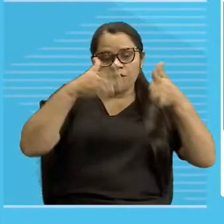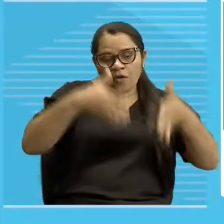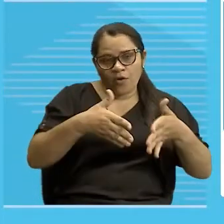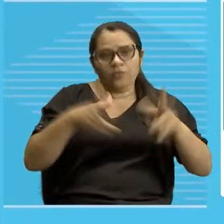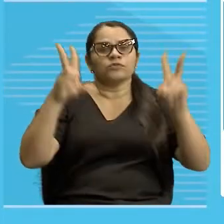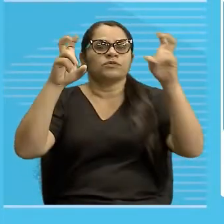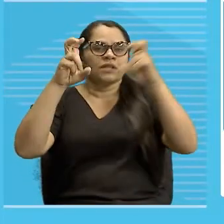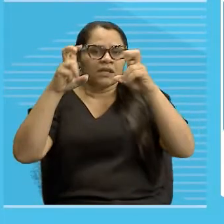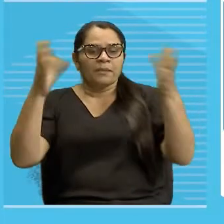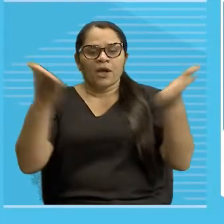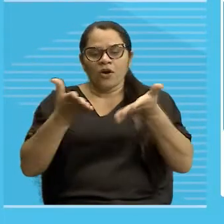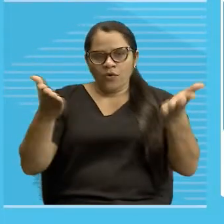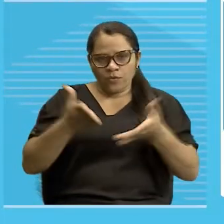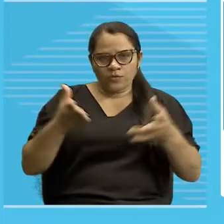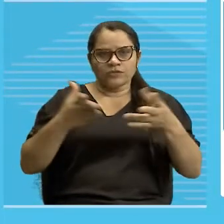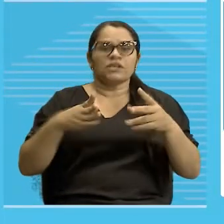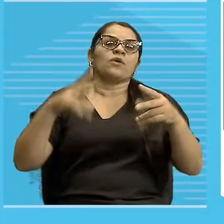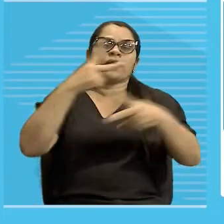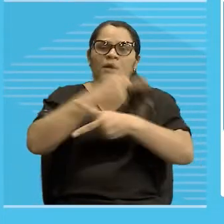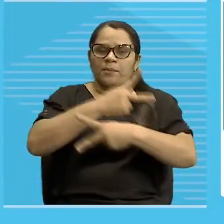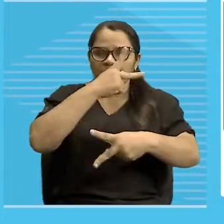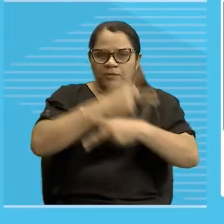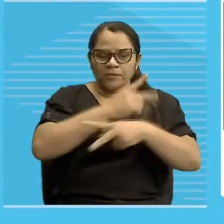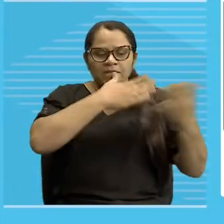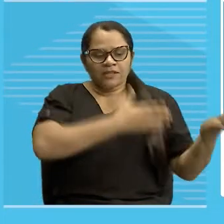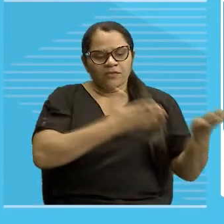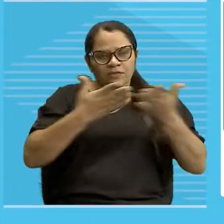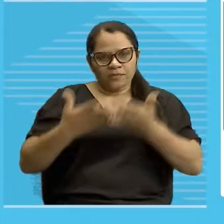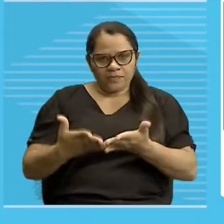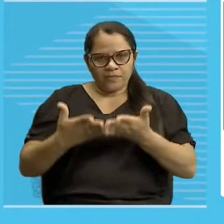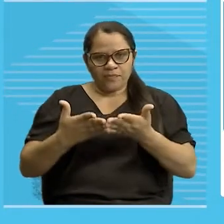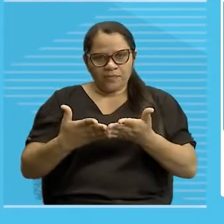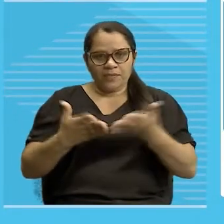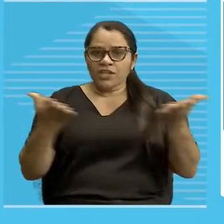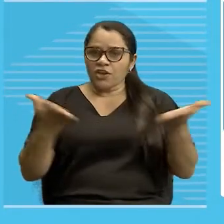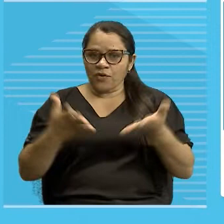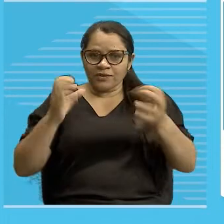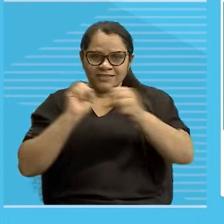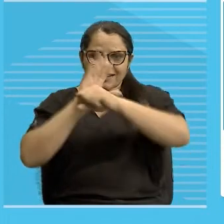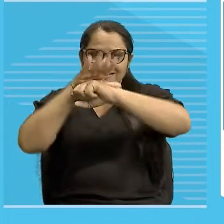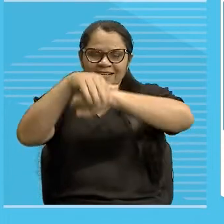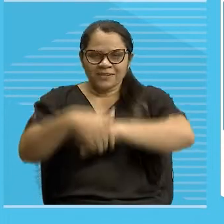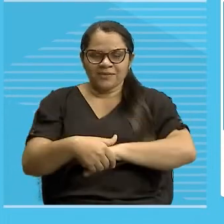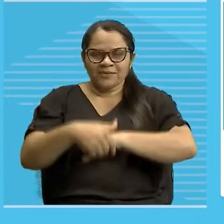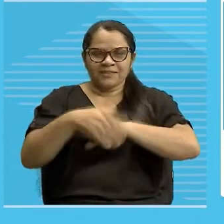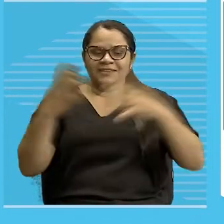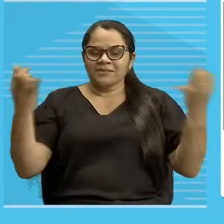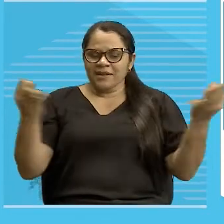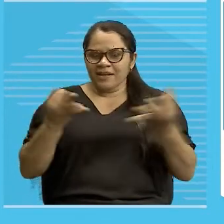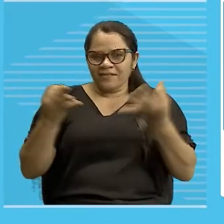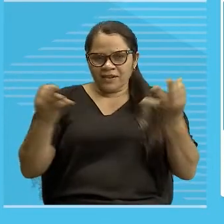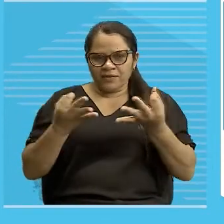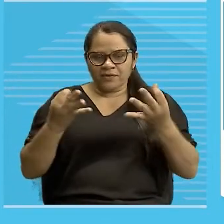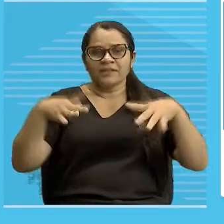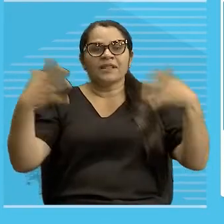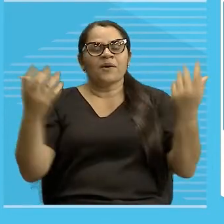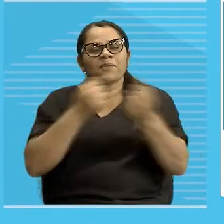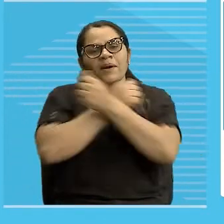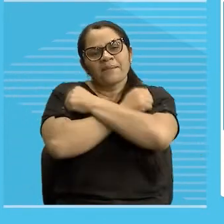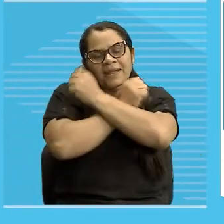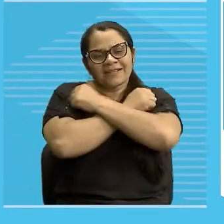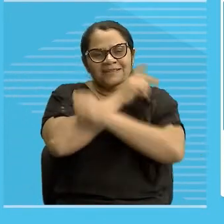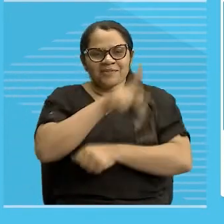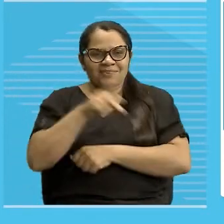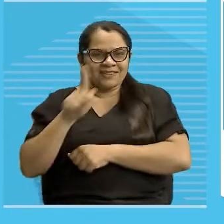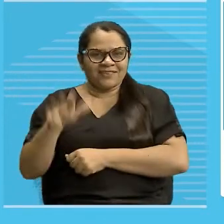estudantes. Sejam todos muito bem-vindos, que tenhamos uma noite muito proveitosa. Um abraço à professora Flávia,